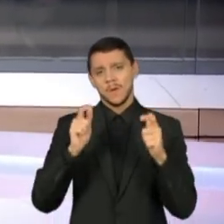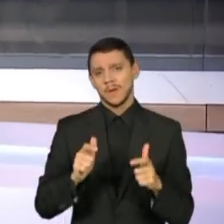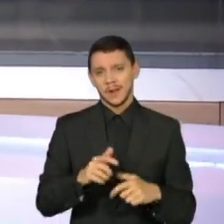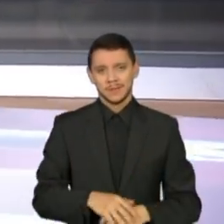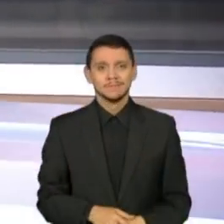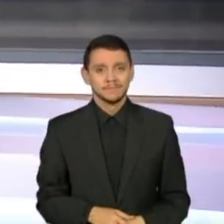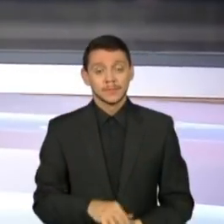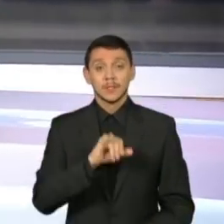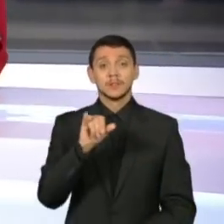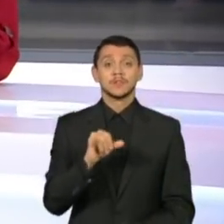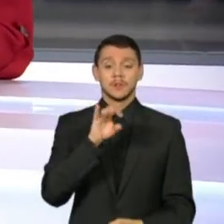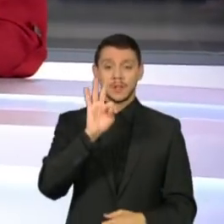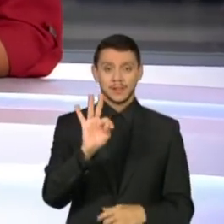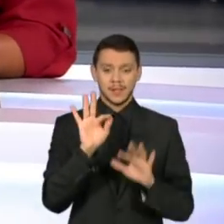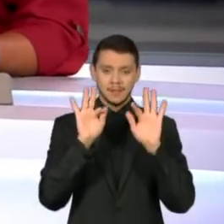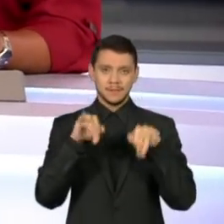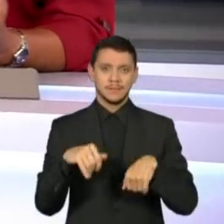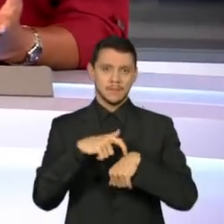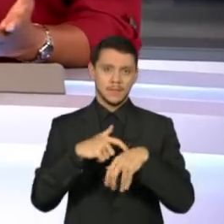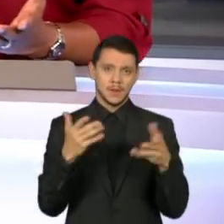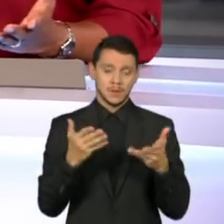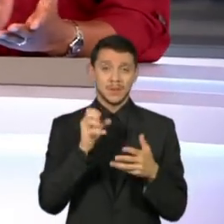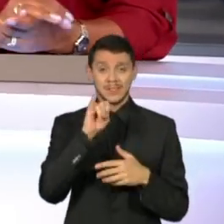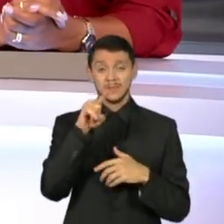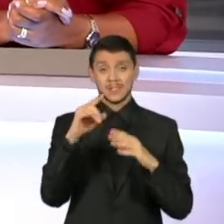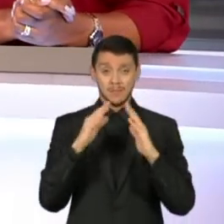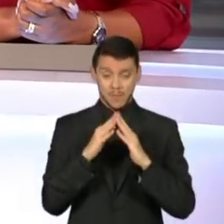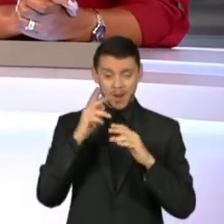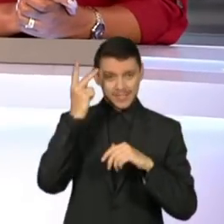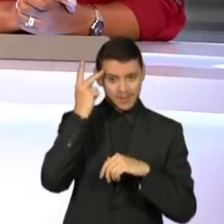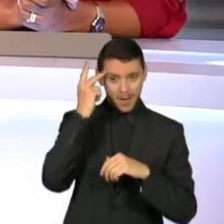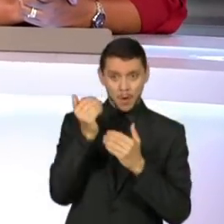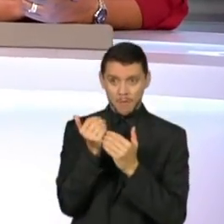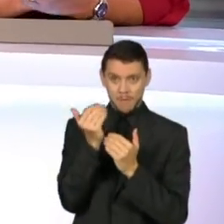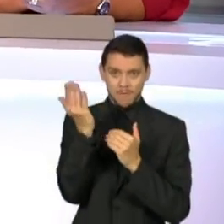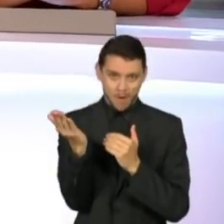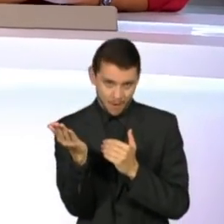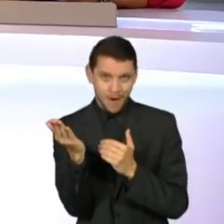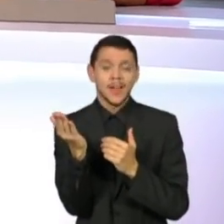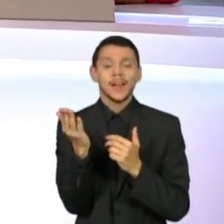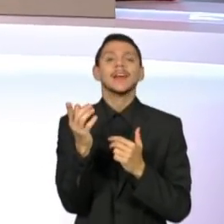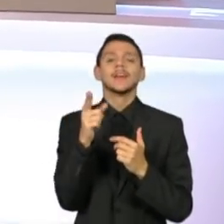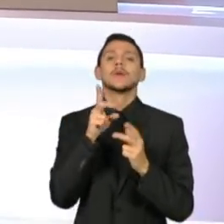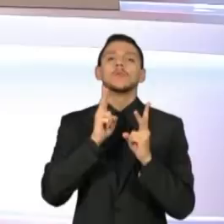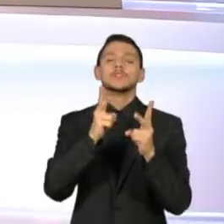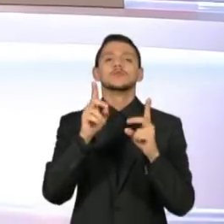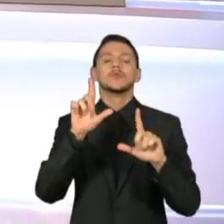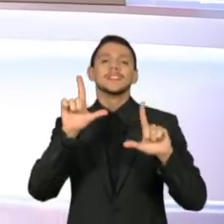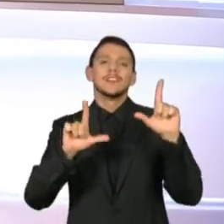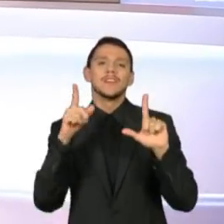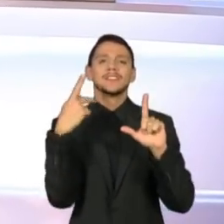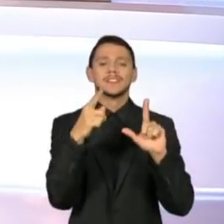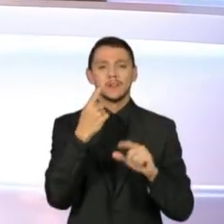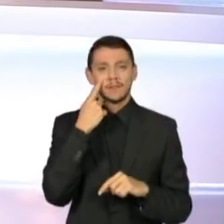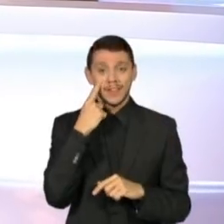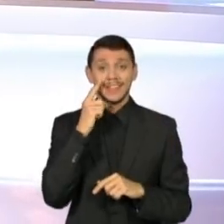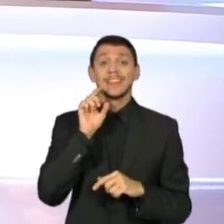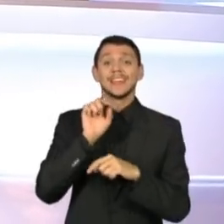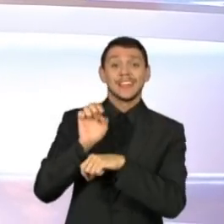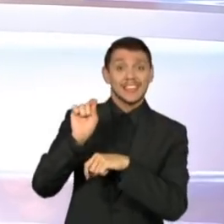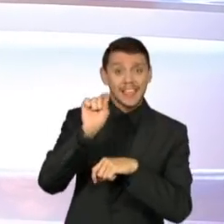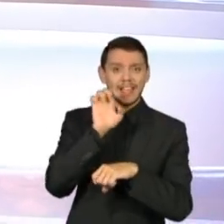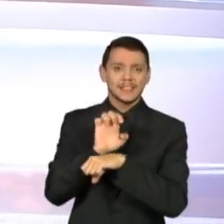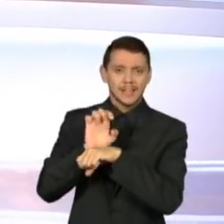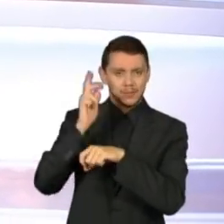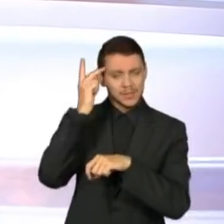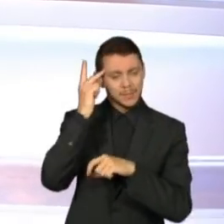Jornal da Tarde termina aqui. Se você mora fora de São Paulo, segue agora com a programação da sua emissora local. Para o Estado de São Paulo, nós